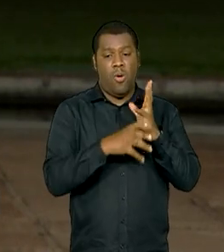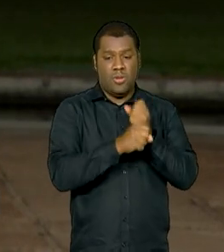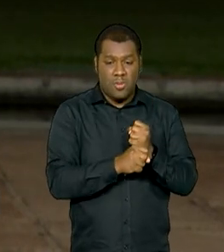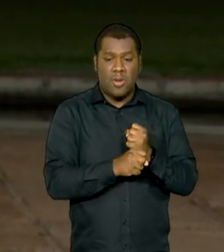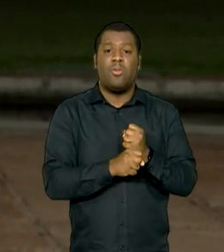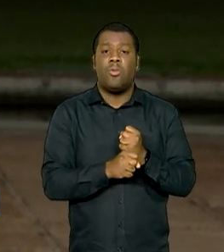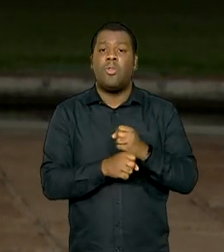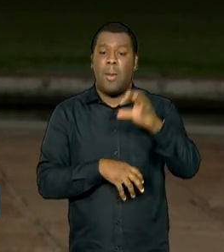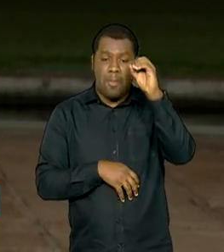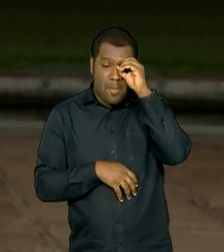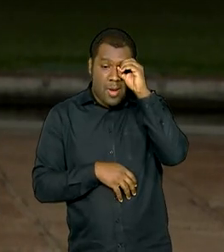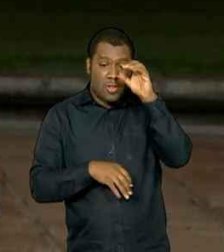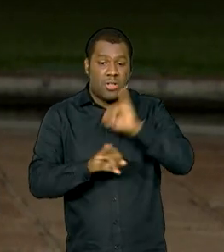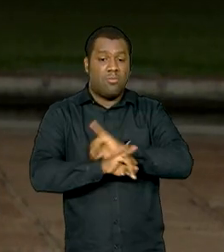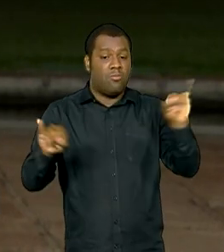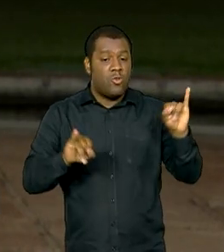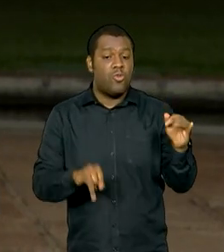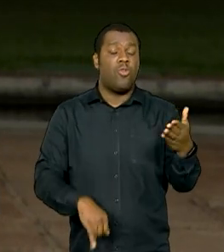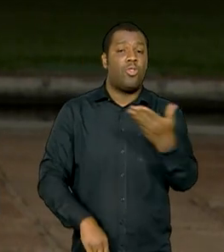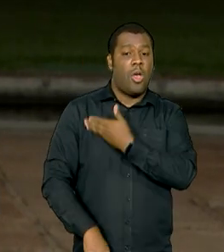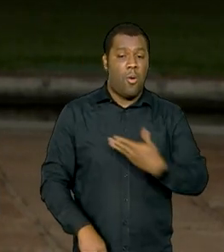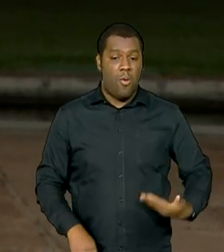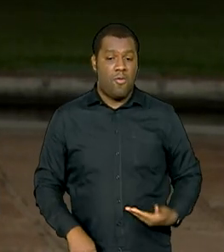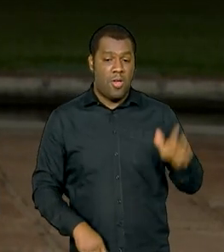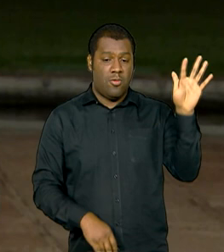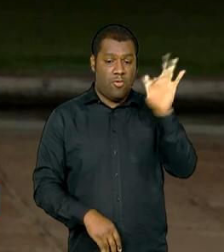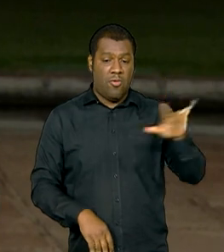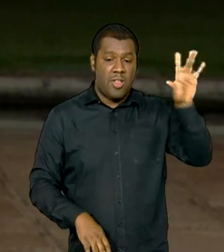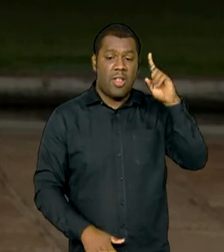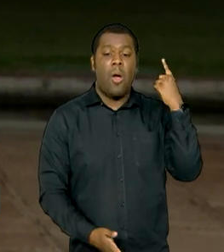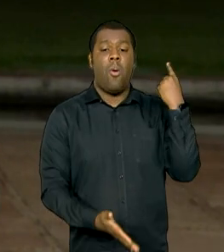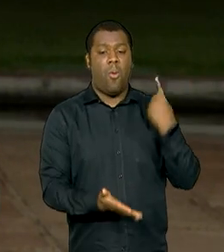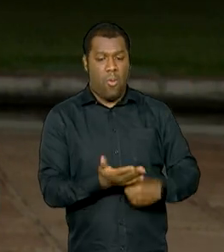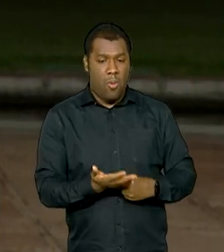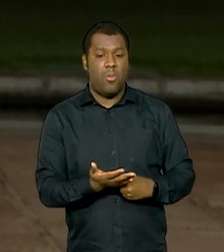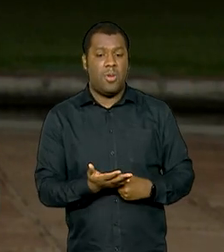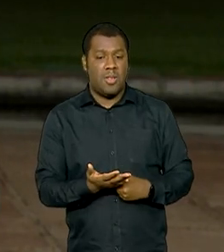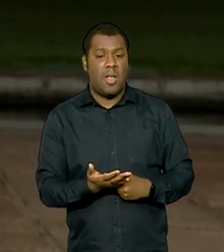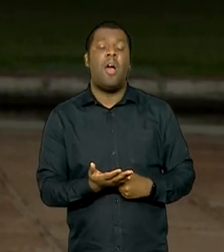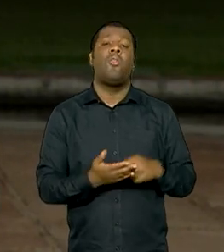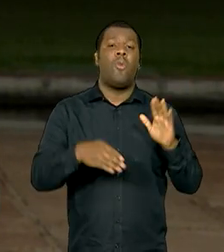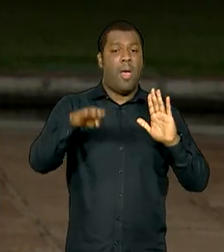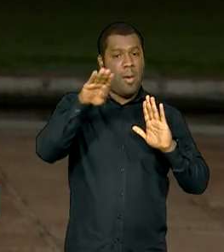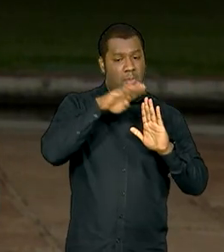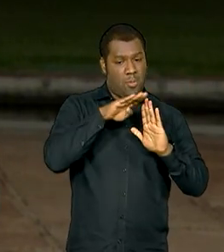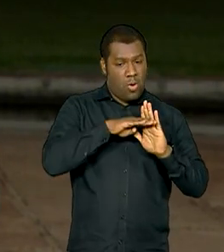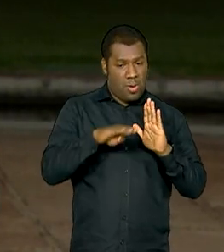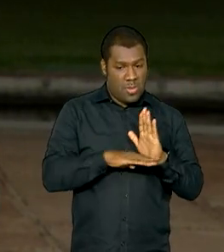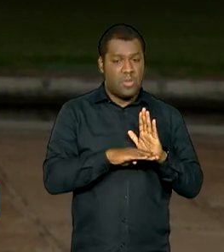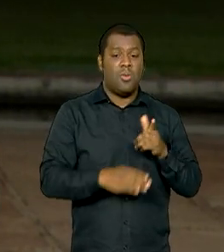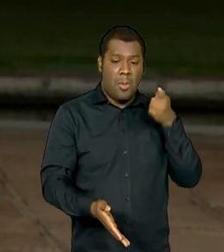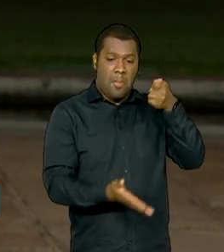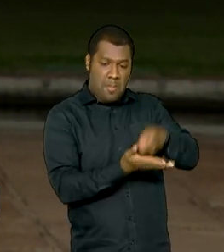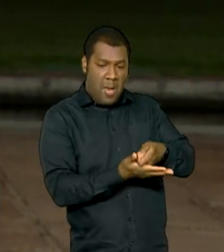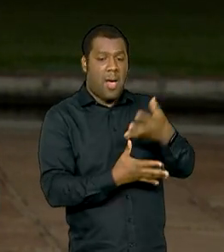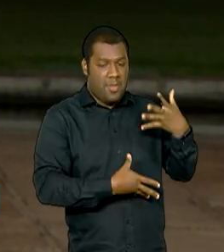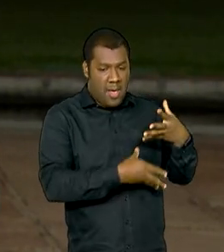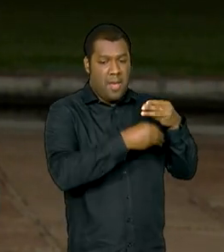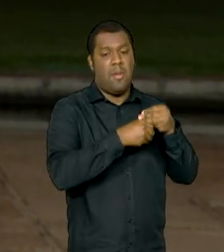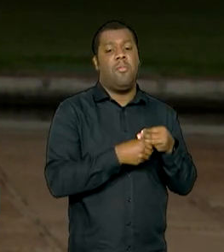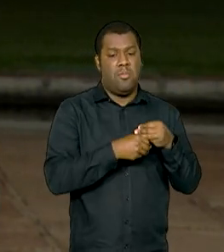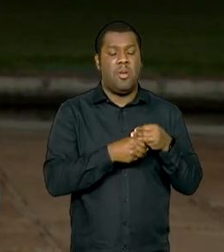Padilha afirmou que o governo federal se comprometeu a manter o cronograma do pagamento de emendas